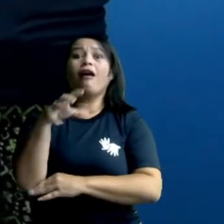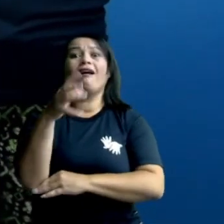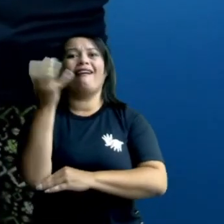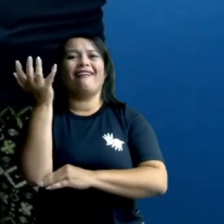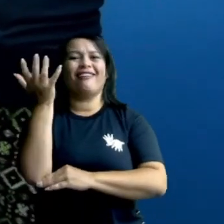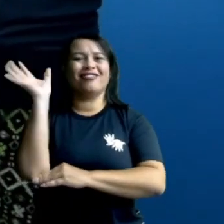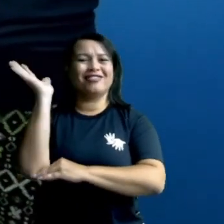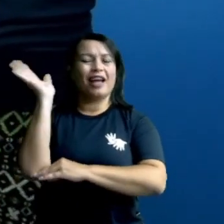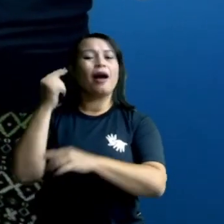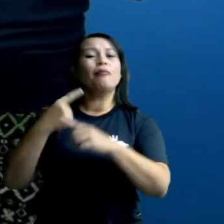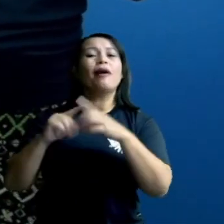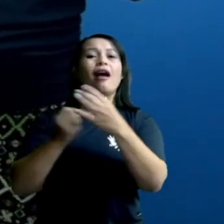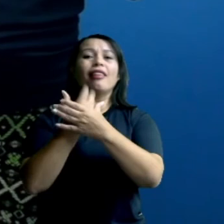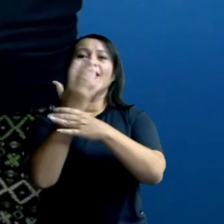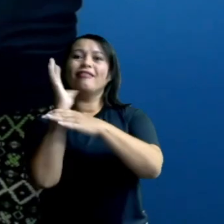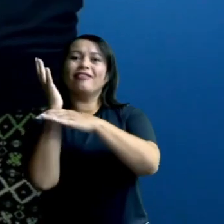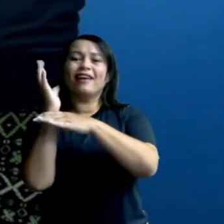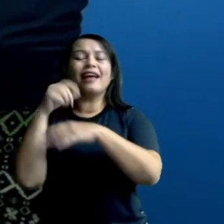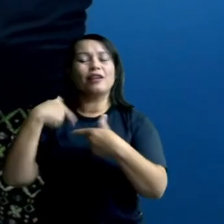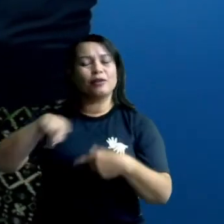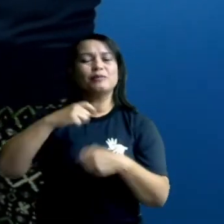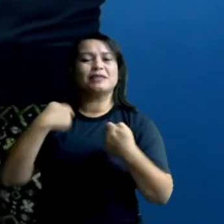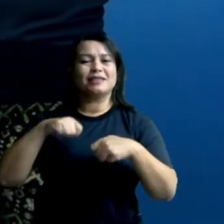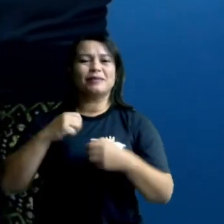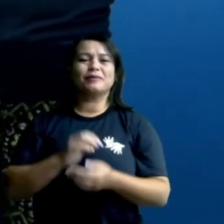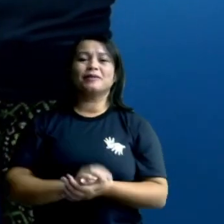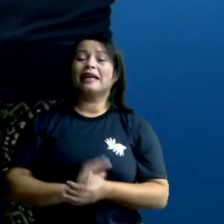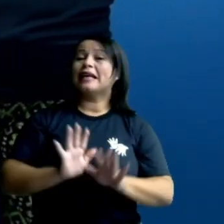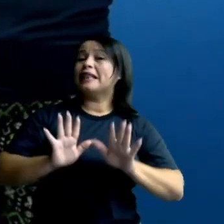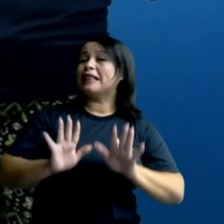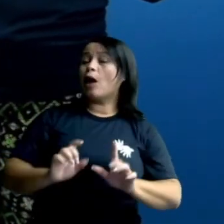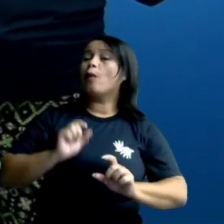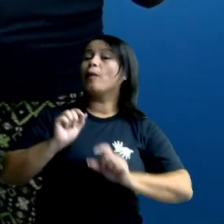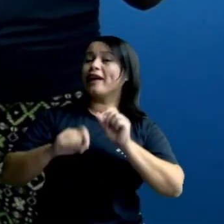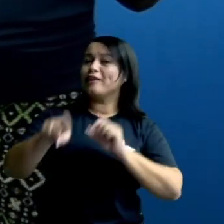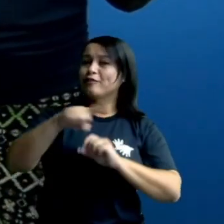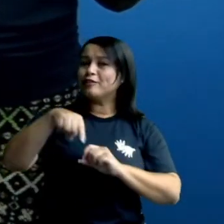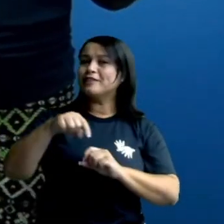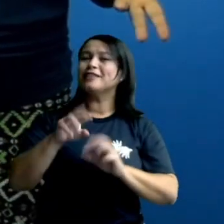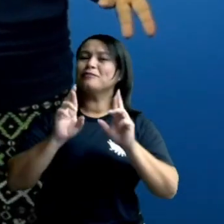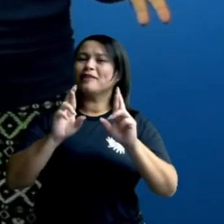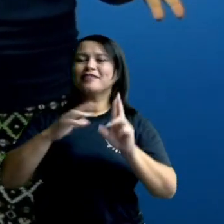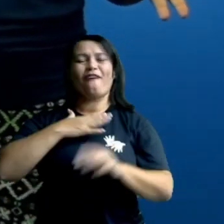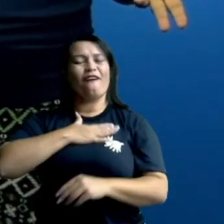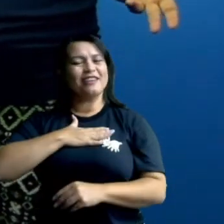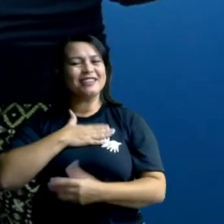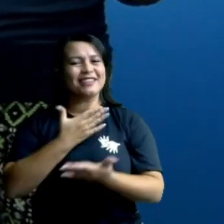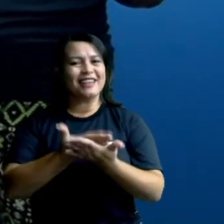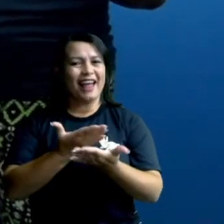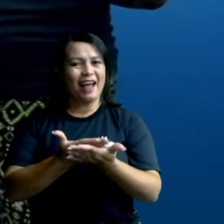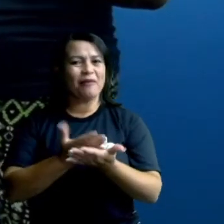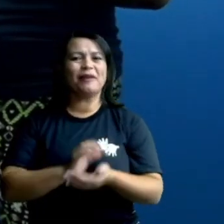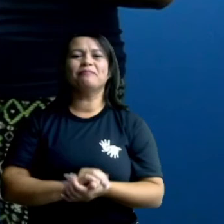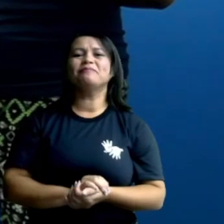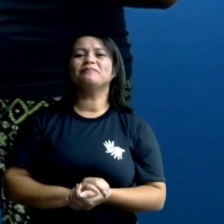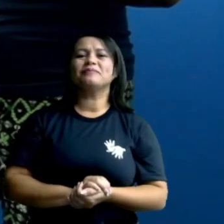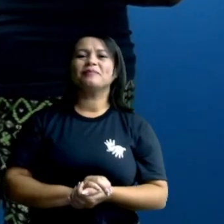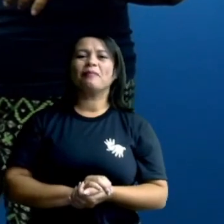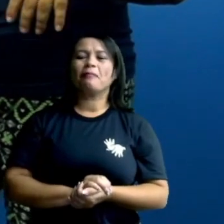Porque nós precisamos das plantas, tá bom? Então, espero que vocês tenham gostado da nossa aula.